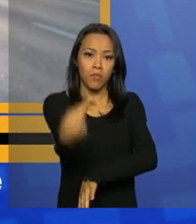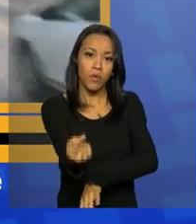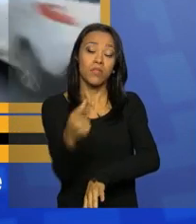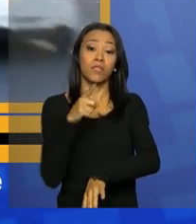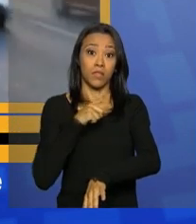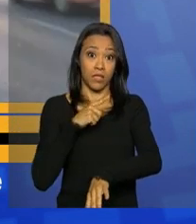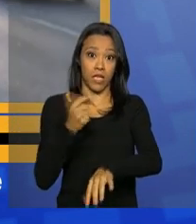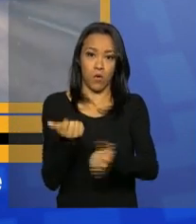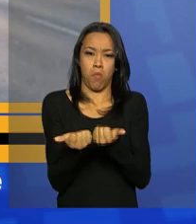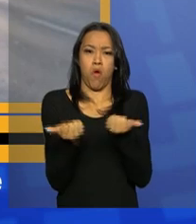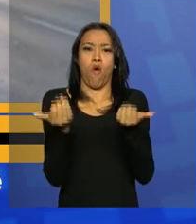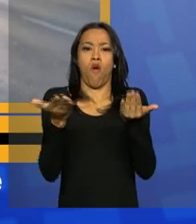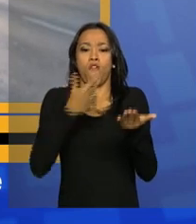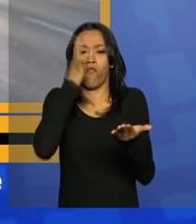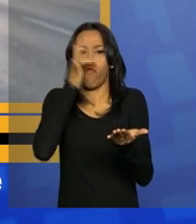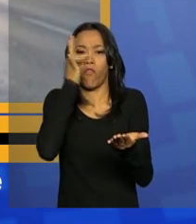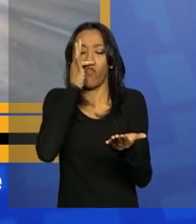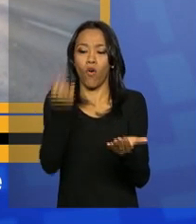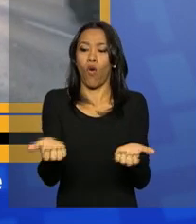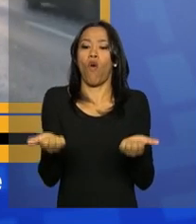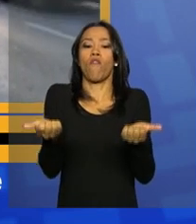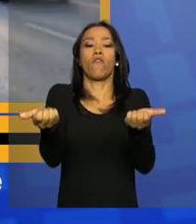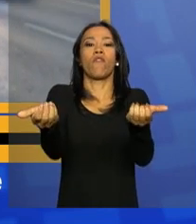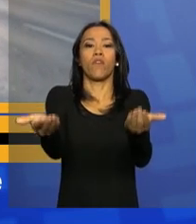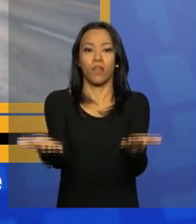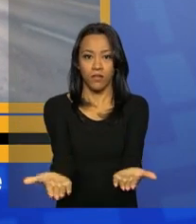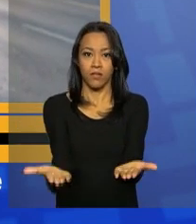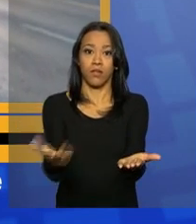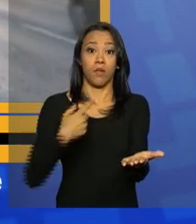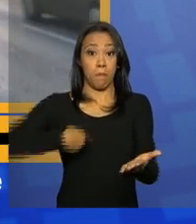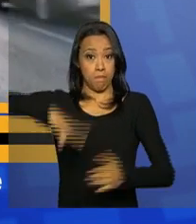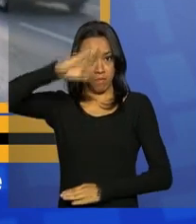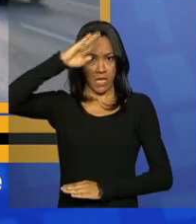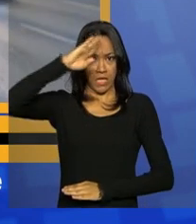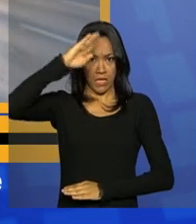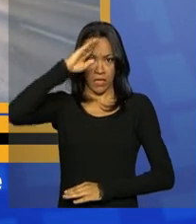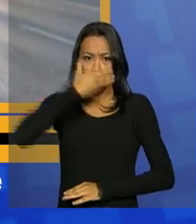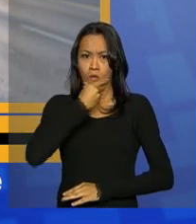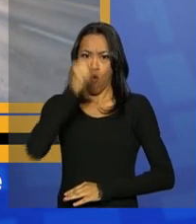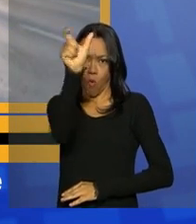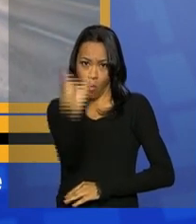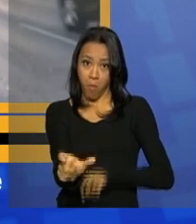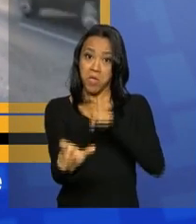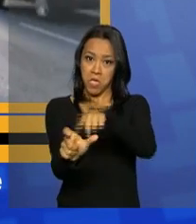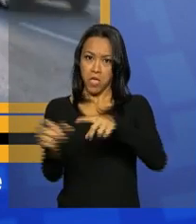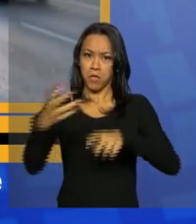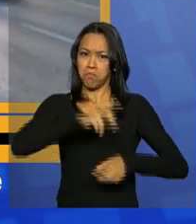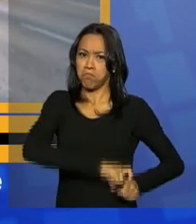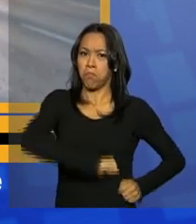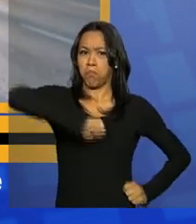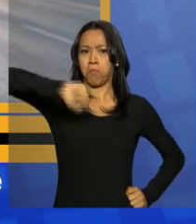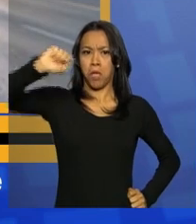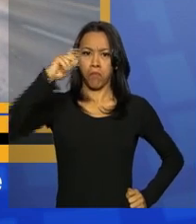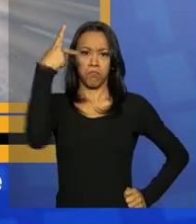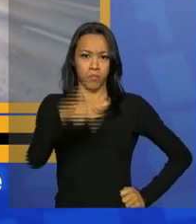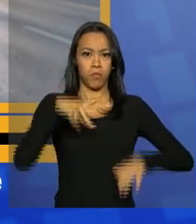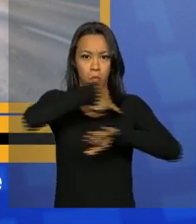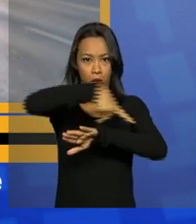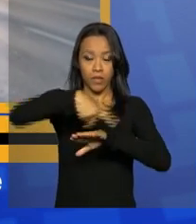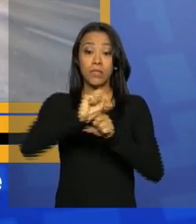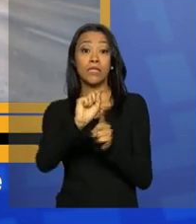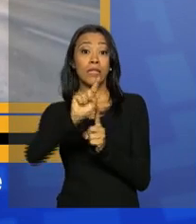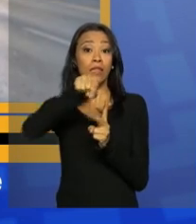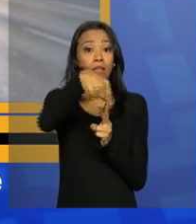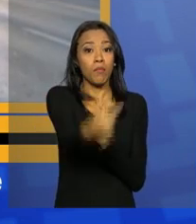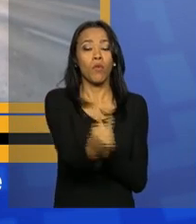de uma oferenda floral a Bernardo O'Rings, militar que fez parte do movimento de independência chilena. Depois, a